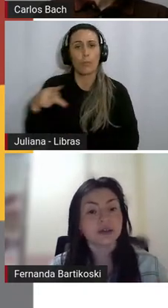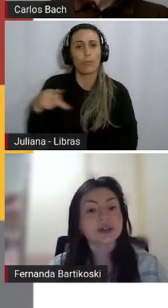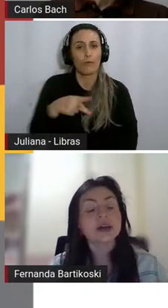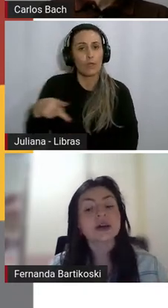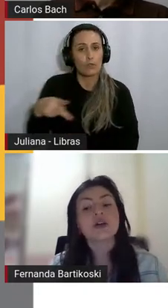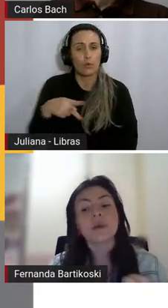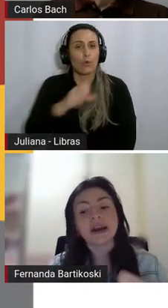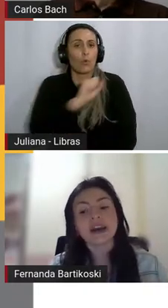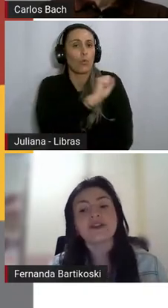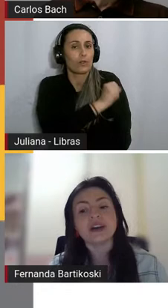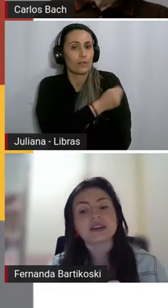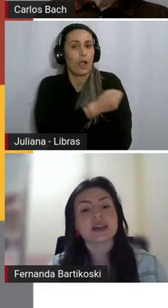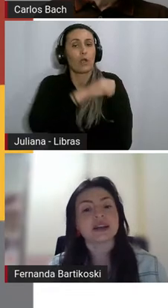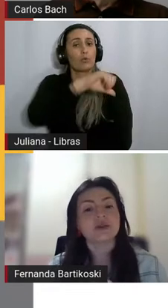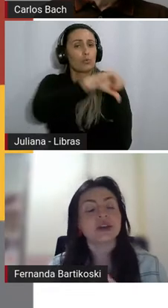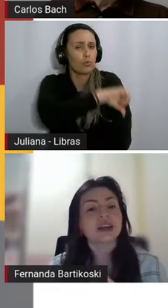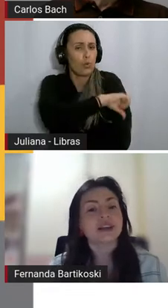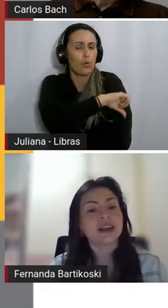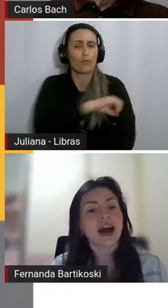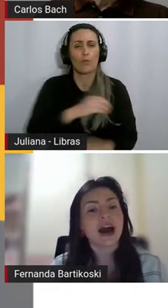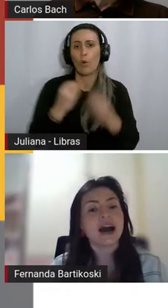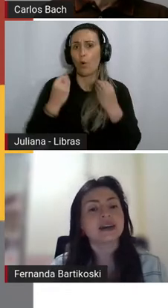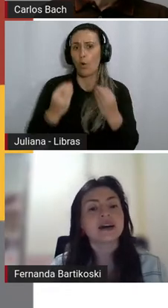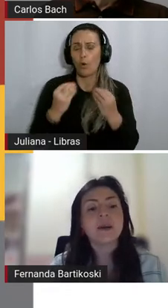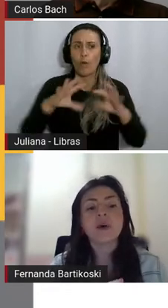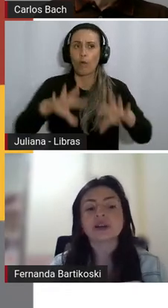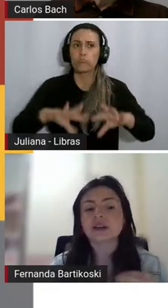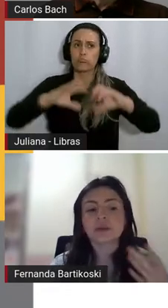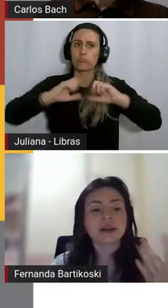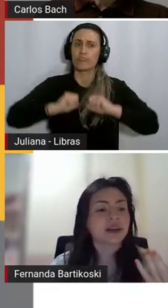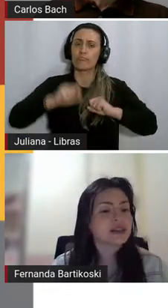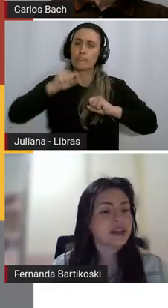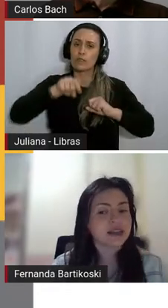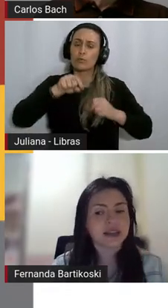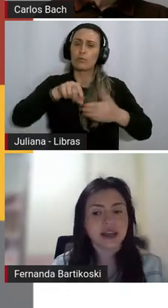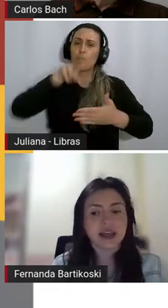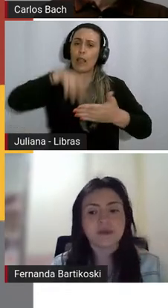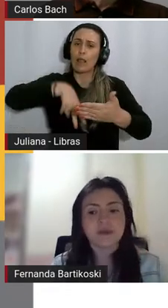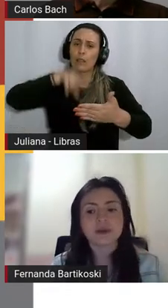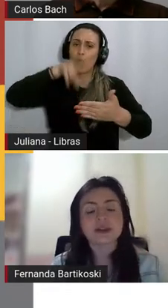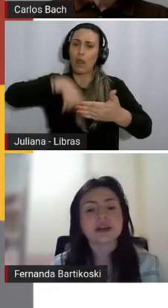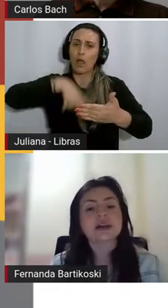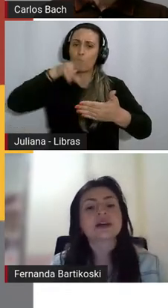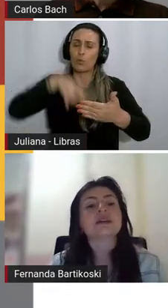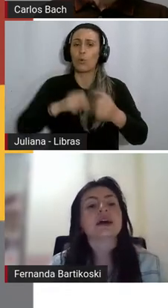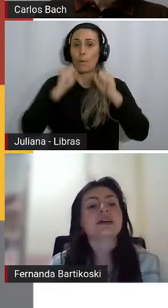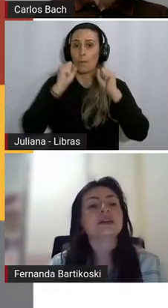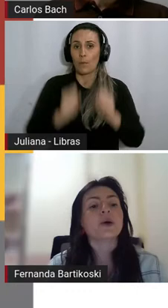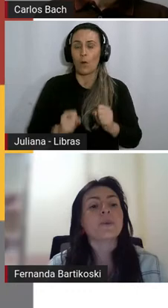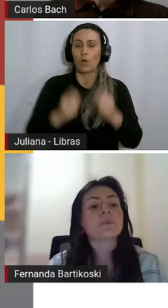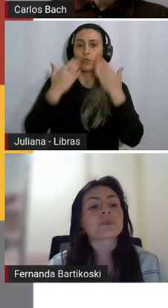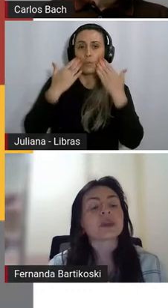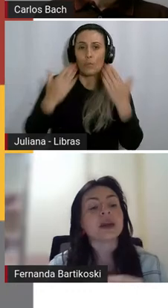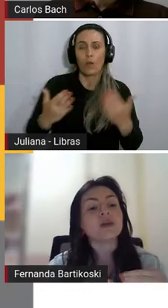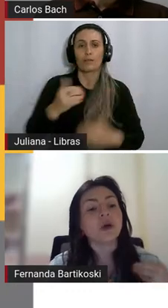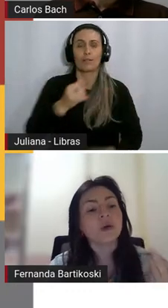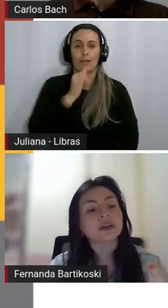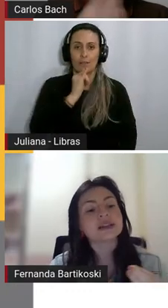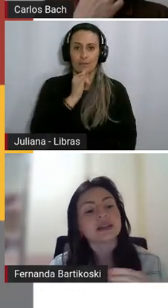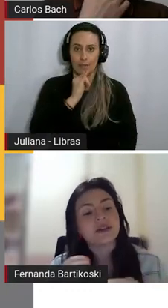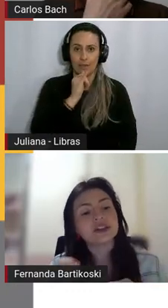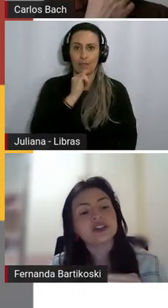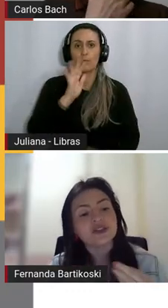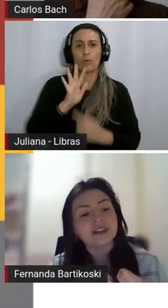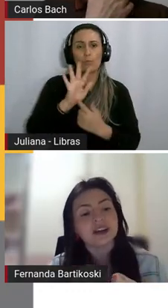nonos anos, como é que é feita essa leitura literária? Podem também trazer exemplos. E ao